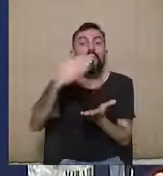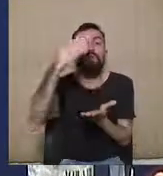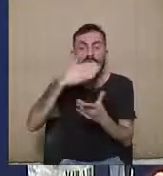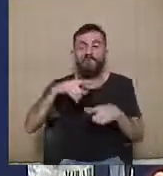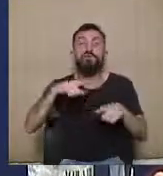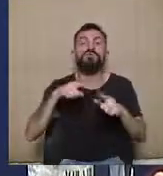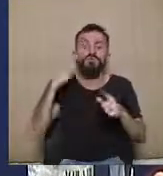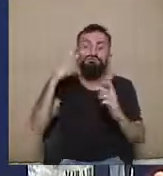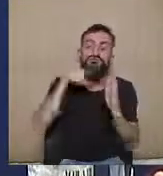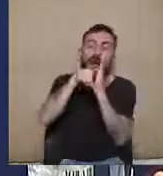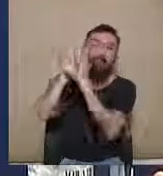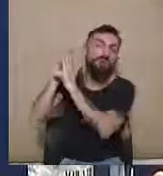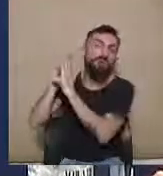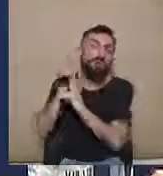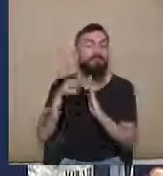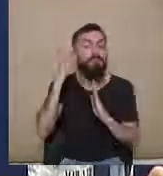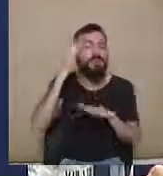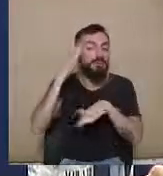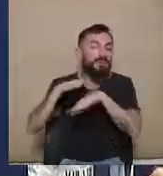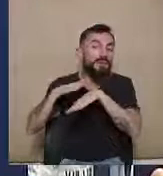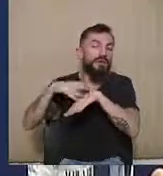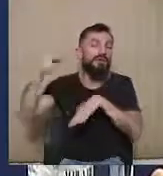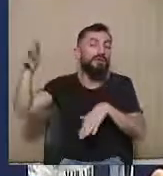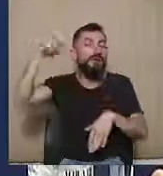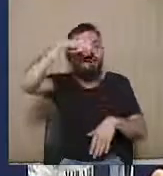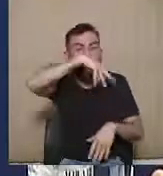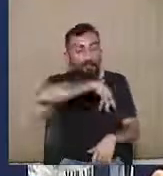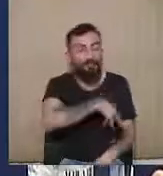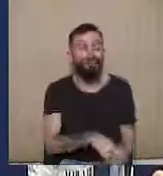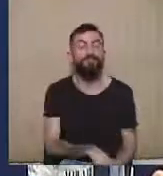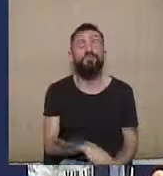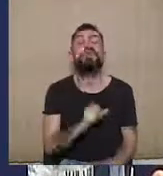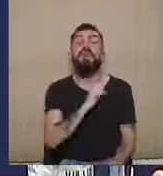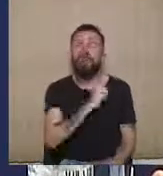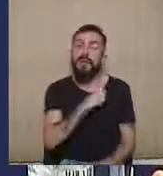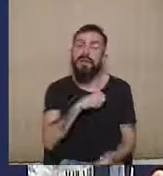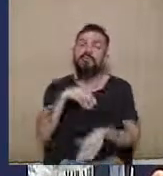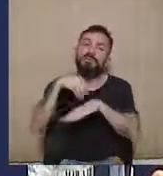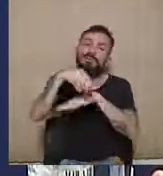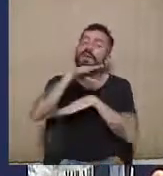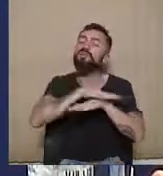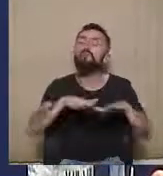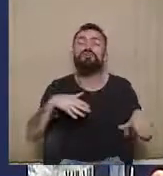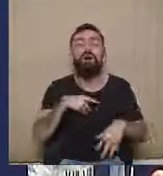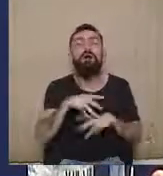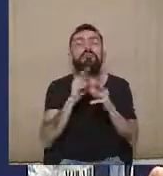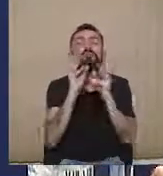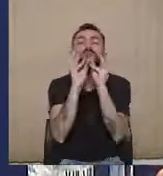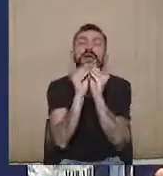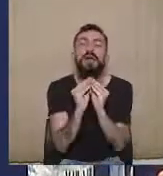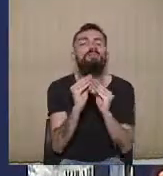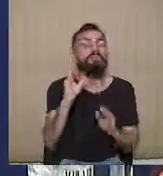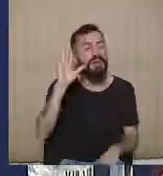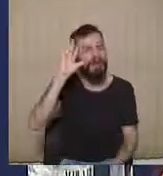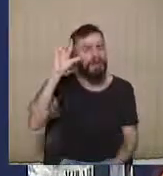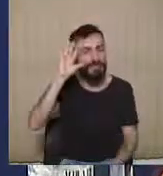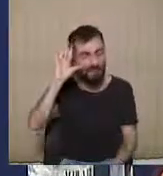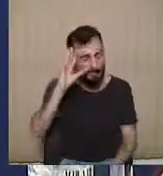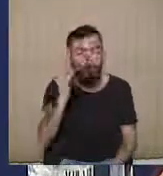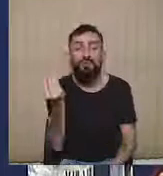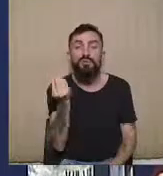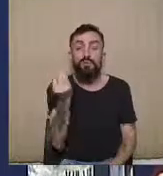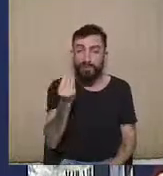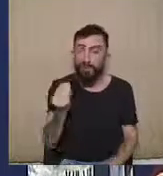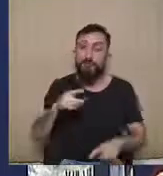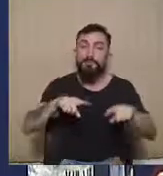Mas é interessante perceber, isso aqui eu trago apenas para uma breve reflexão, que a ação de impugnação de mandato eletivo